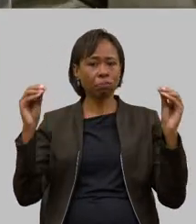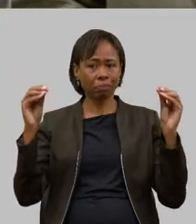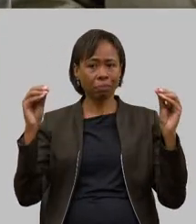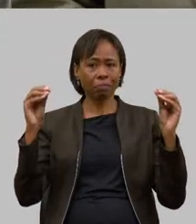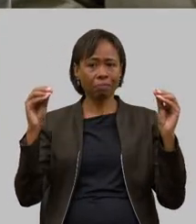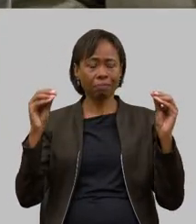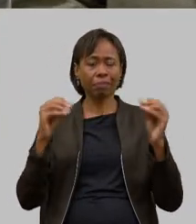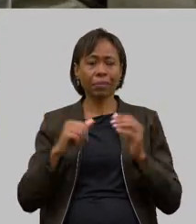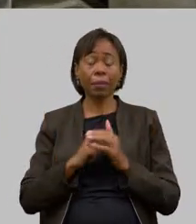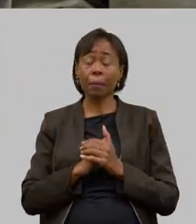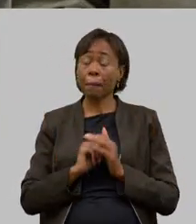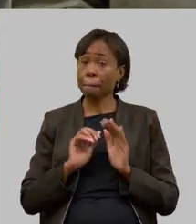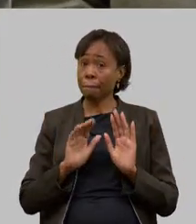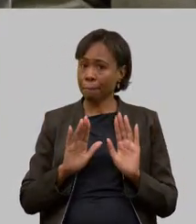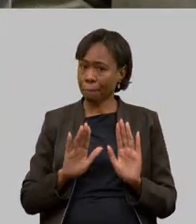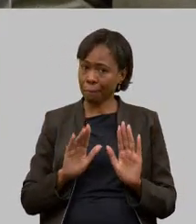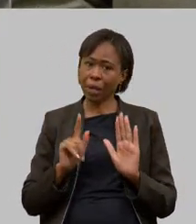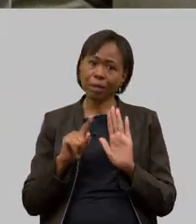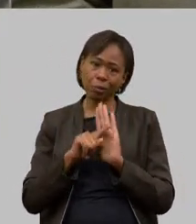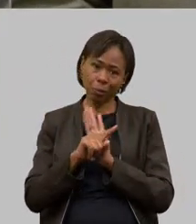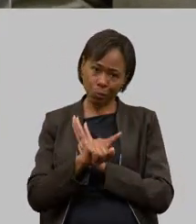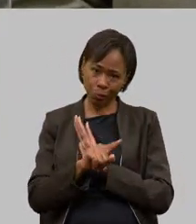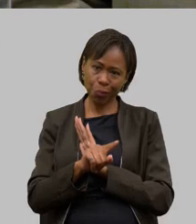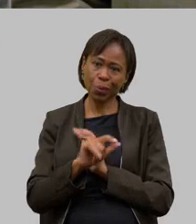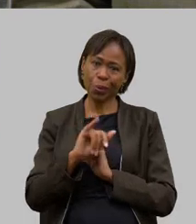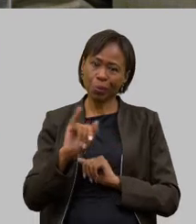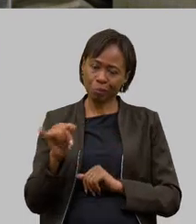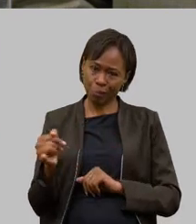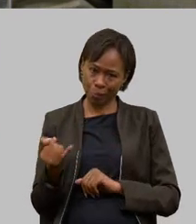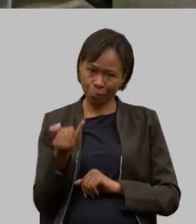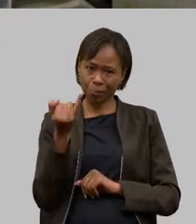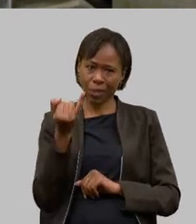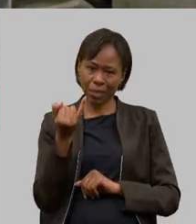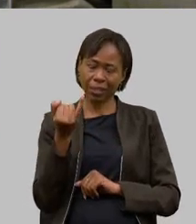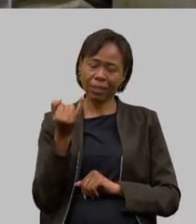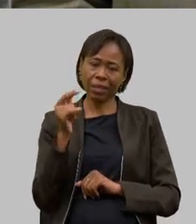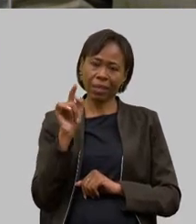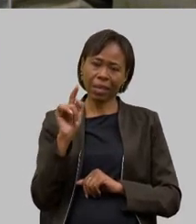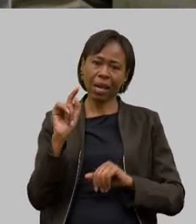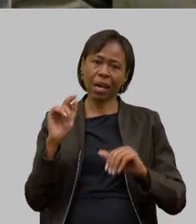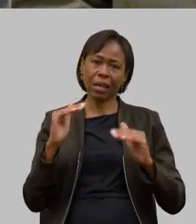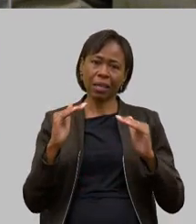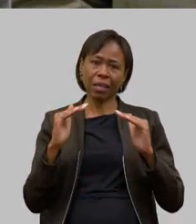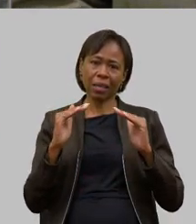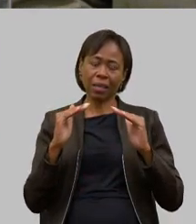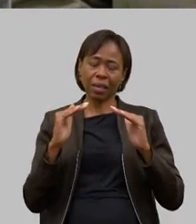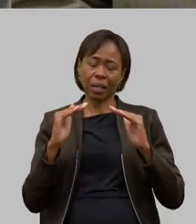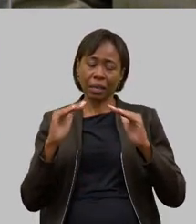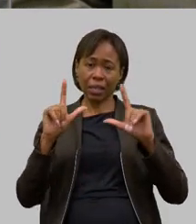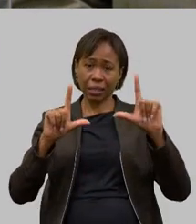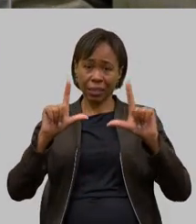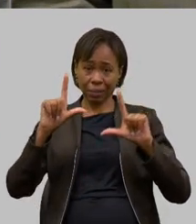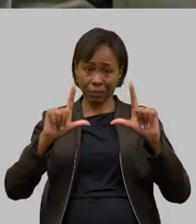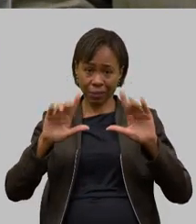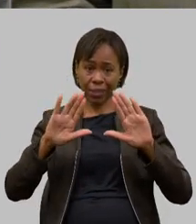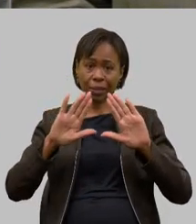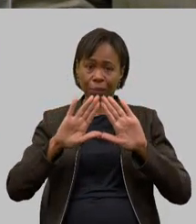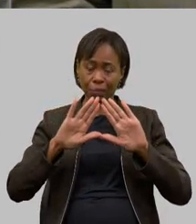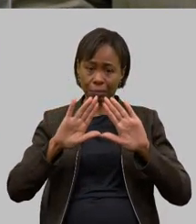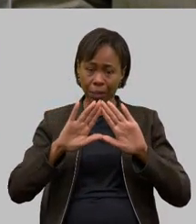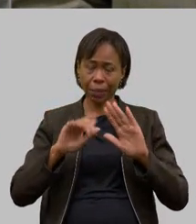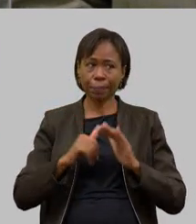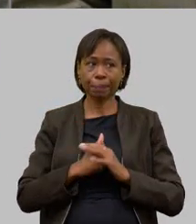aproveitando a audiência da TV Assembleia que está nos acompanhando algumas